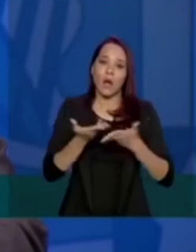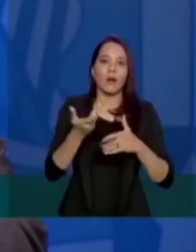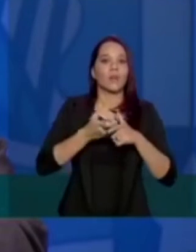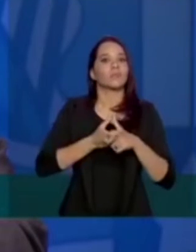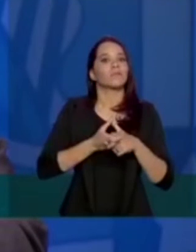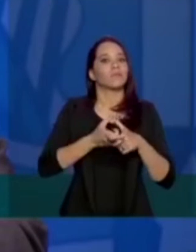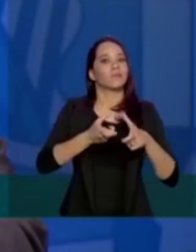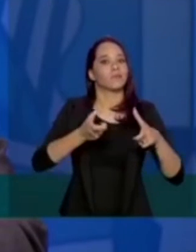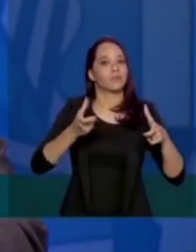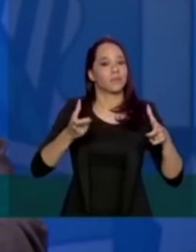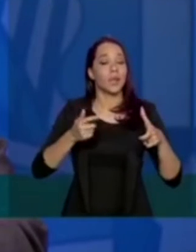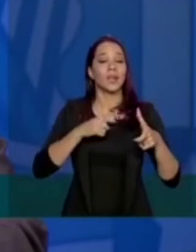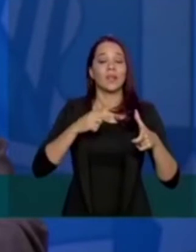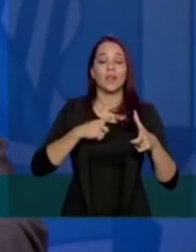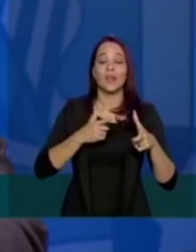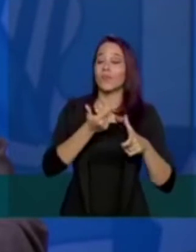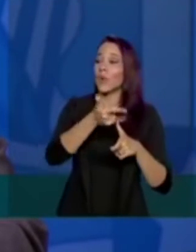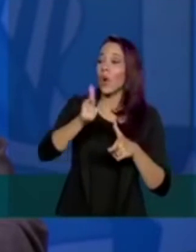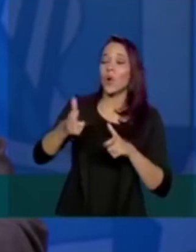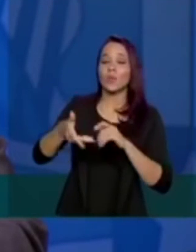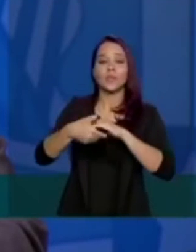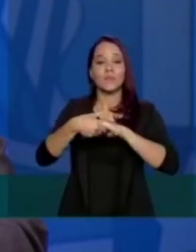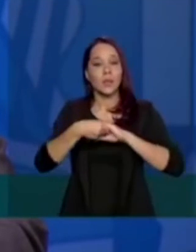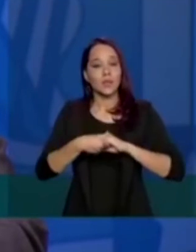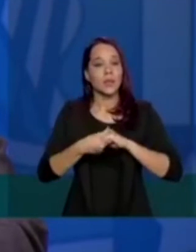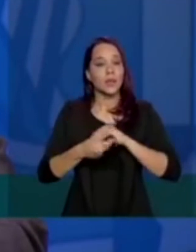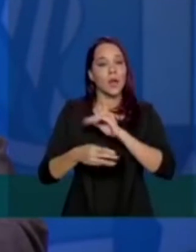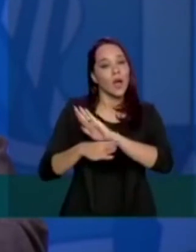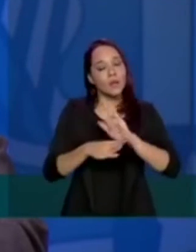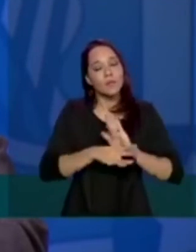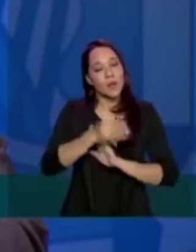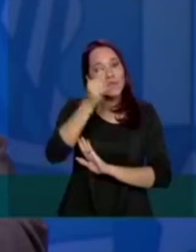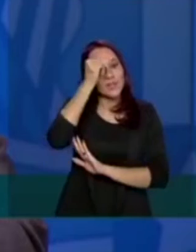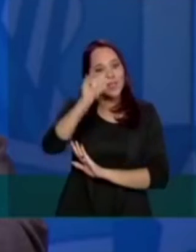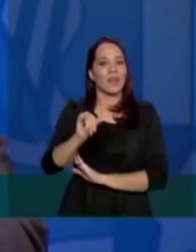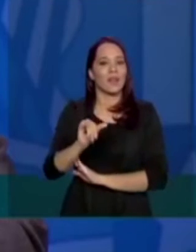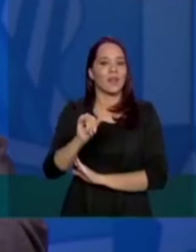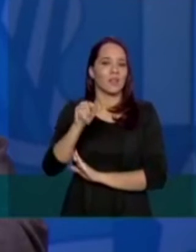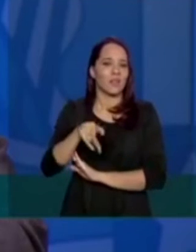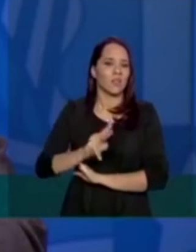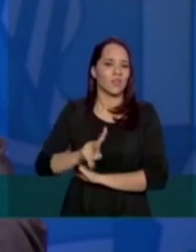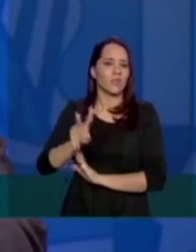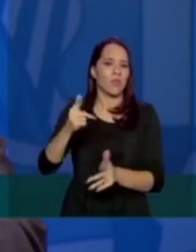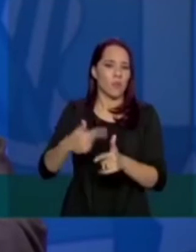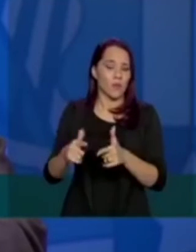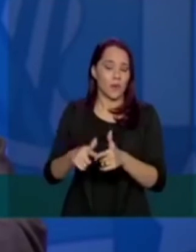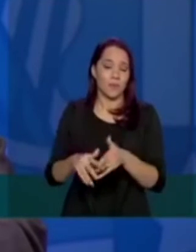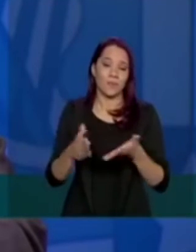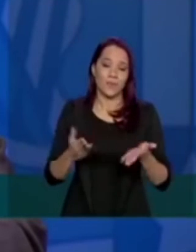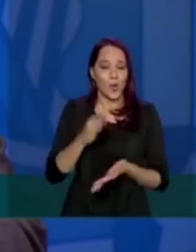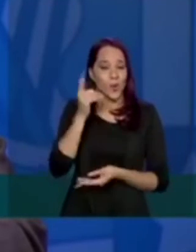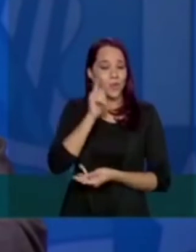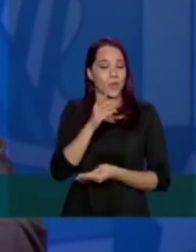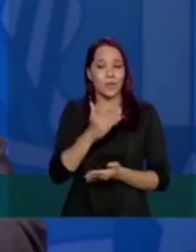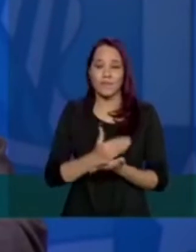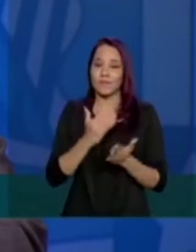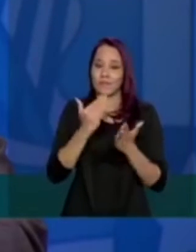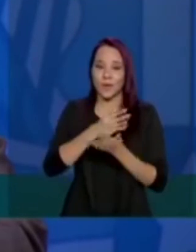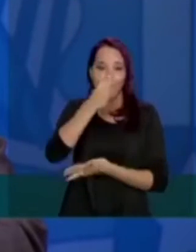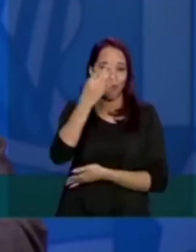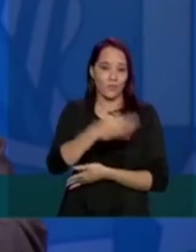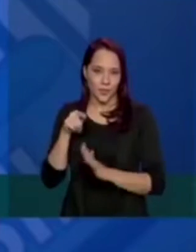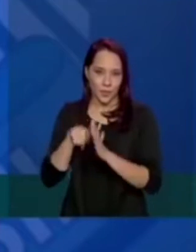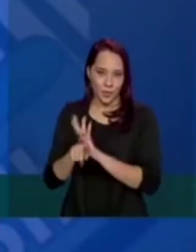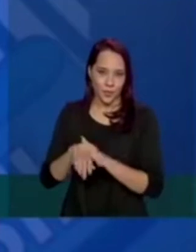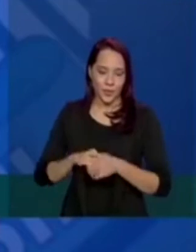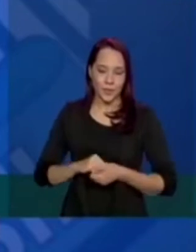parcerias para poder evitar que isso continue e nós consigamos ter a maior efetividade na realização dos